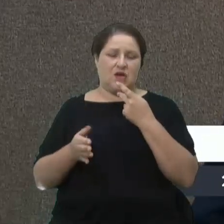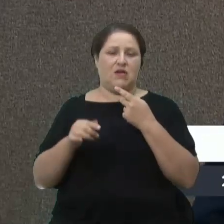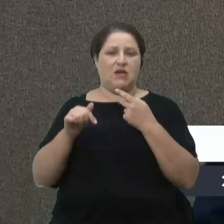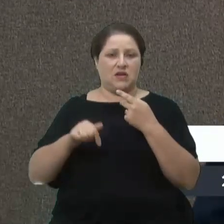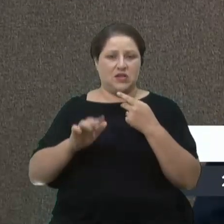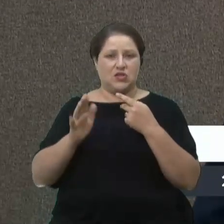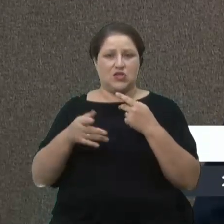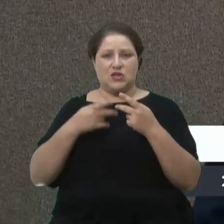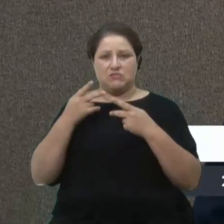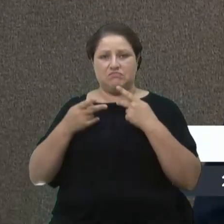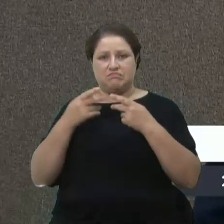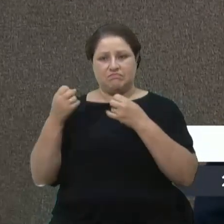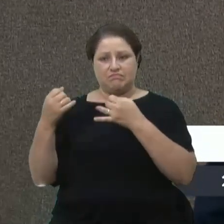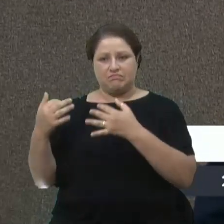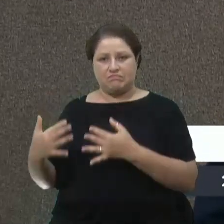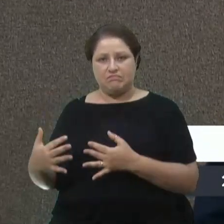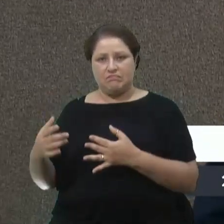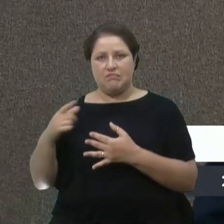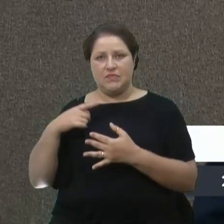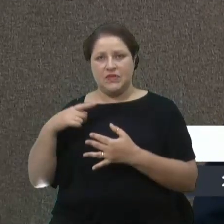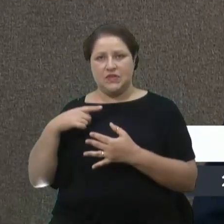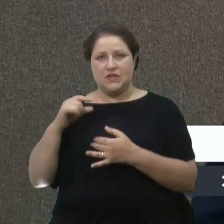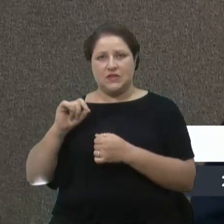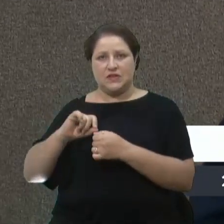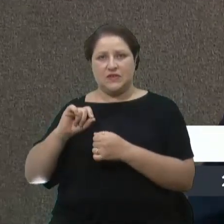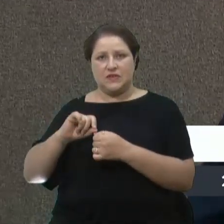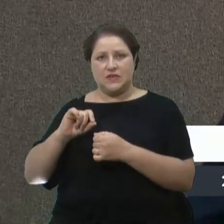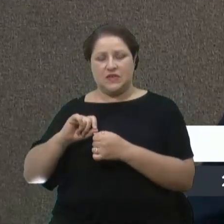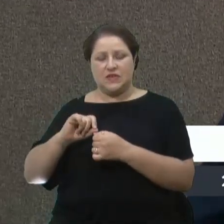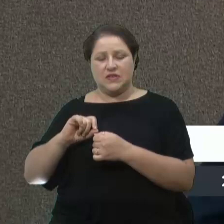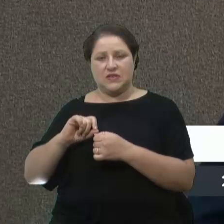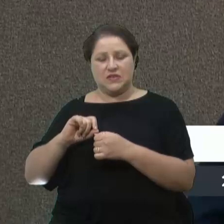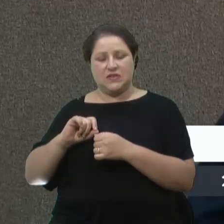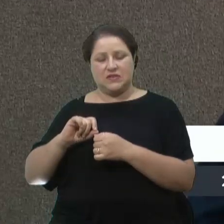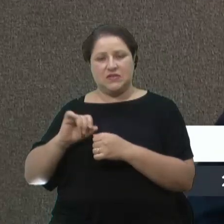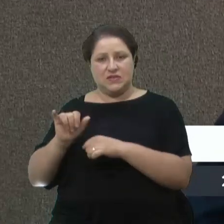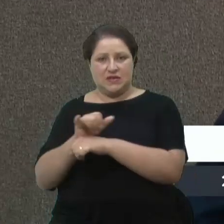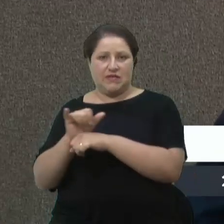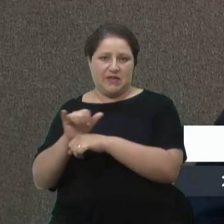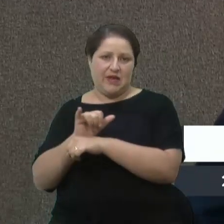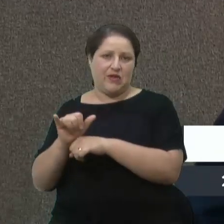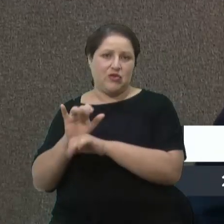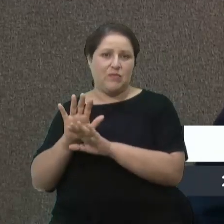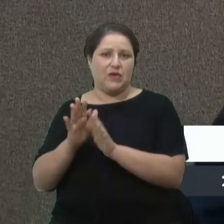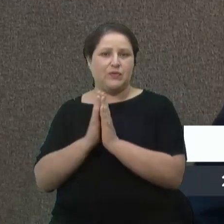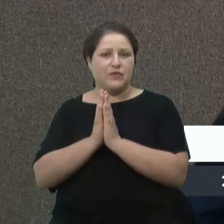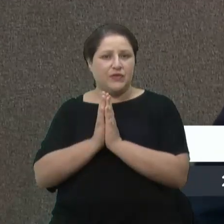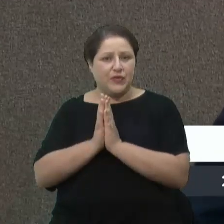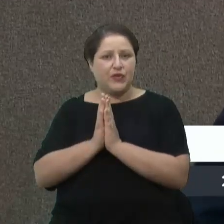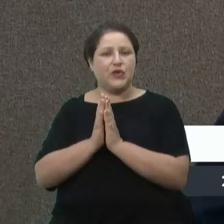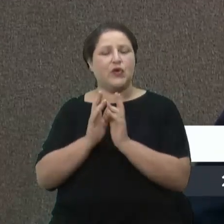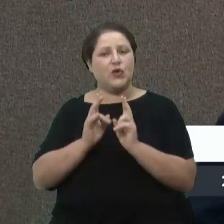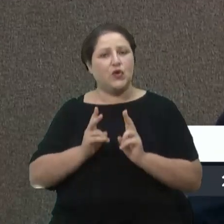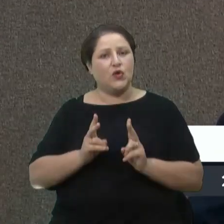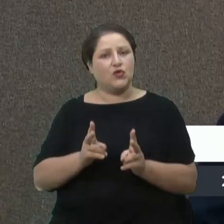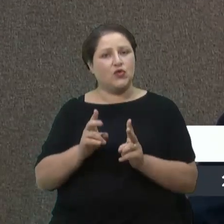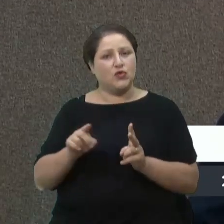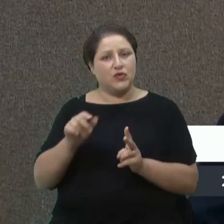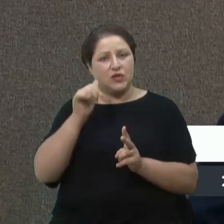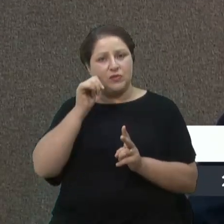aqui tem abordado, feito iniciativas, mas, por favor, continuem nessa luta,